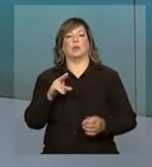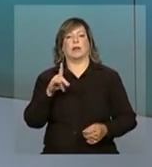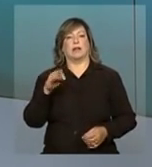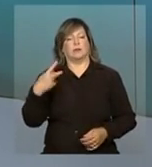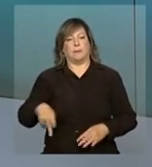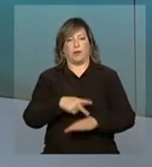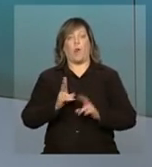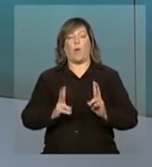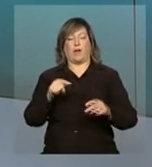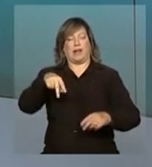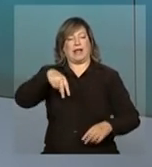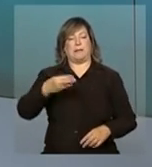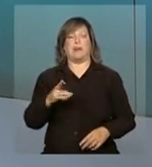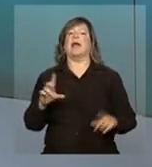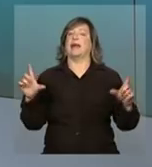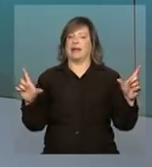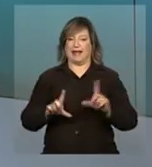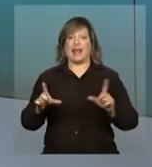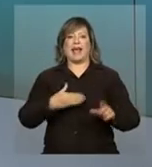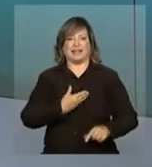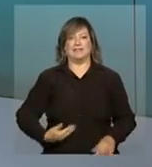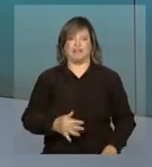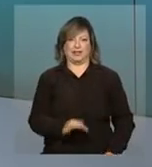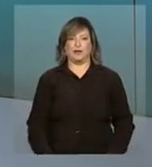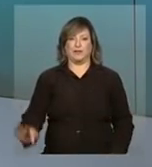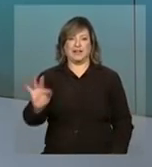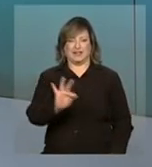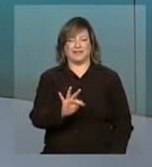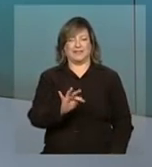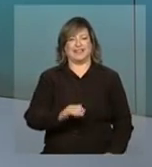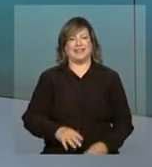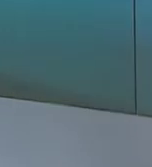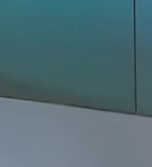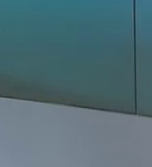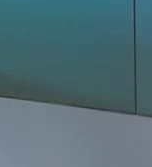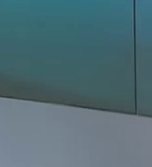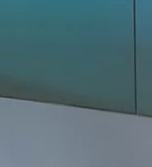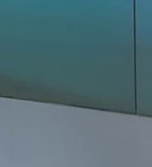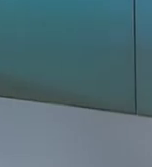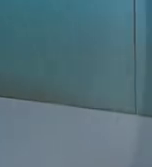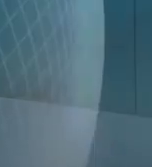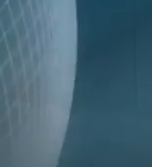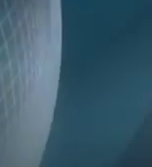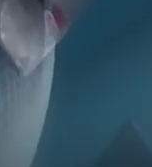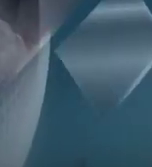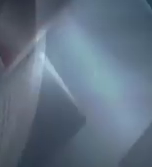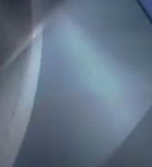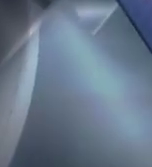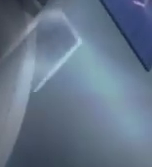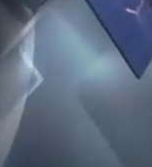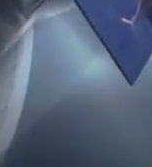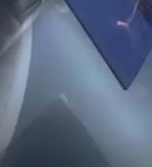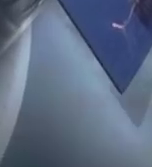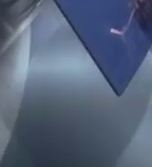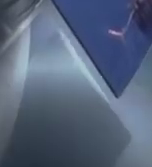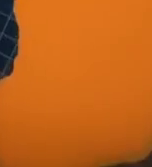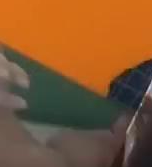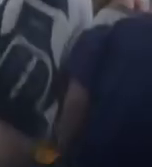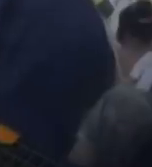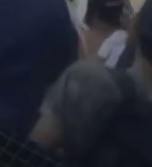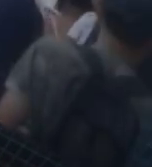do país. Continue com a gente aqui na NBR, a TV do Governo Federal. Transcrição